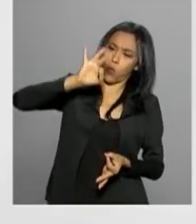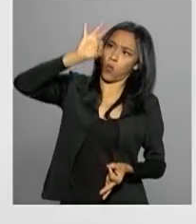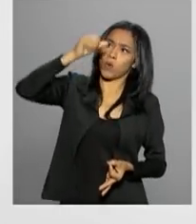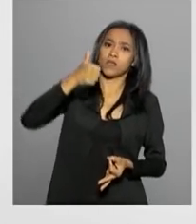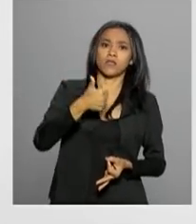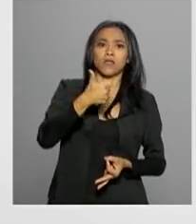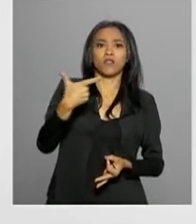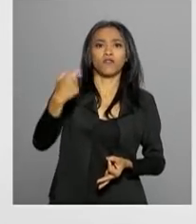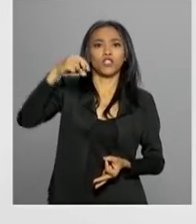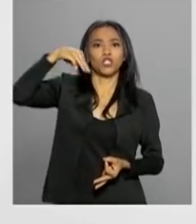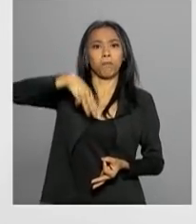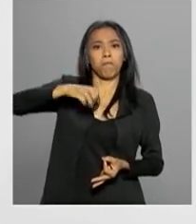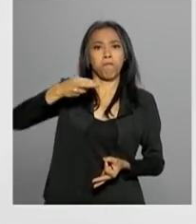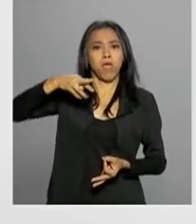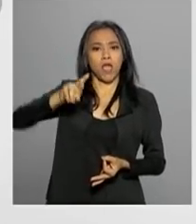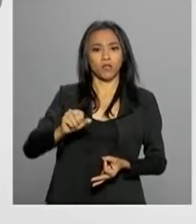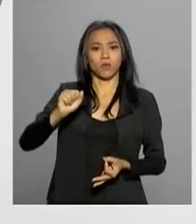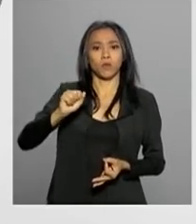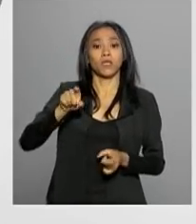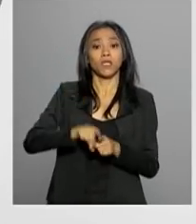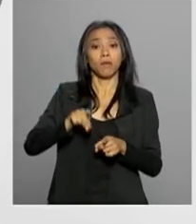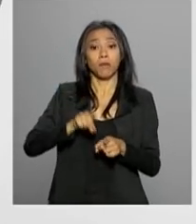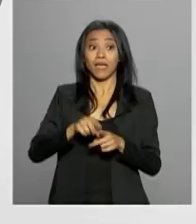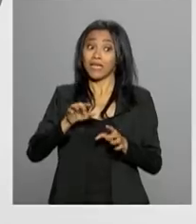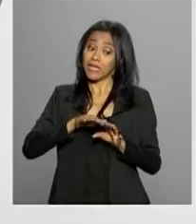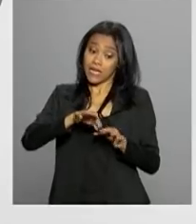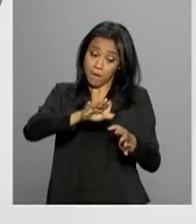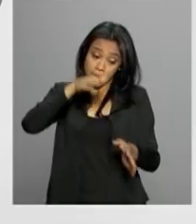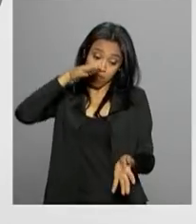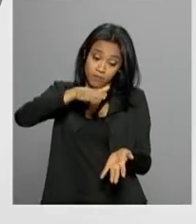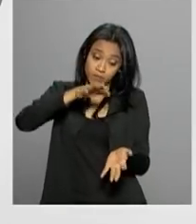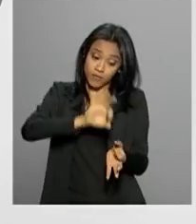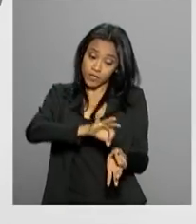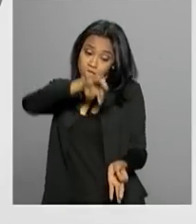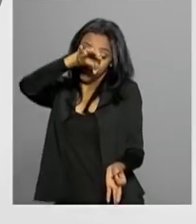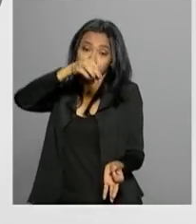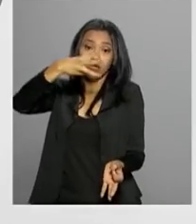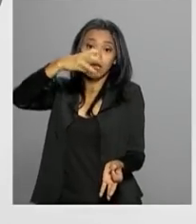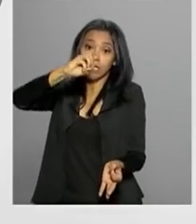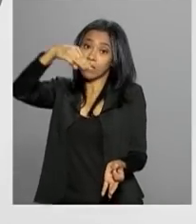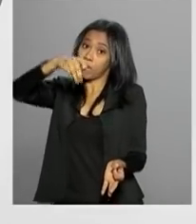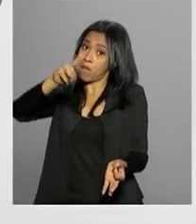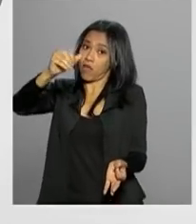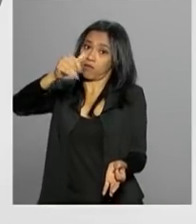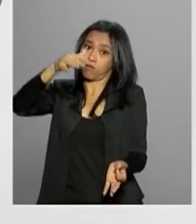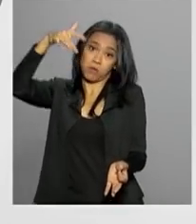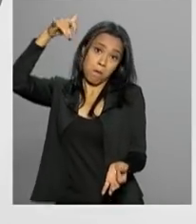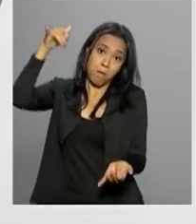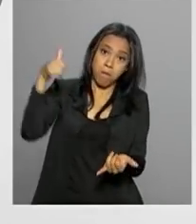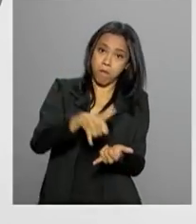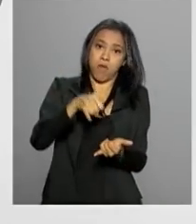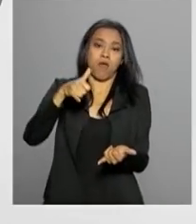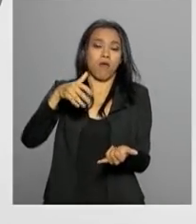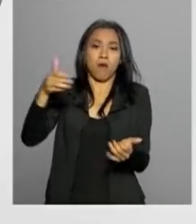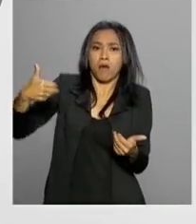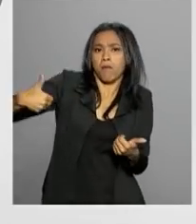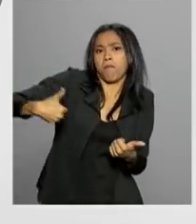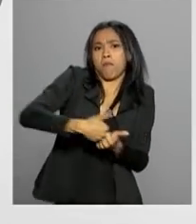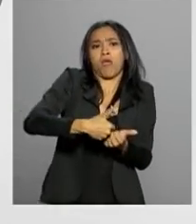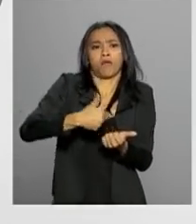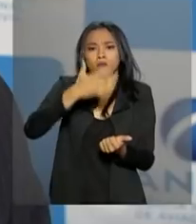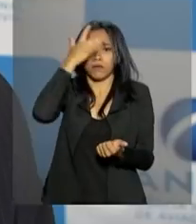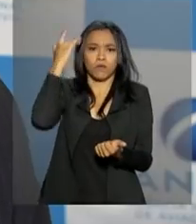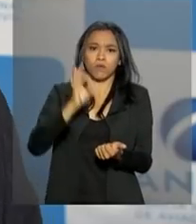e a uma distância de 30 metros de pessoas que não autorizam o sobrevoo. Fora disso, outras regras são